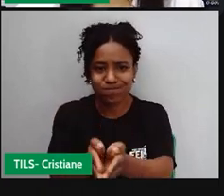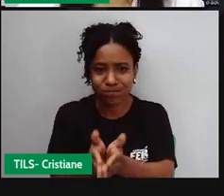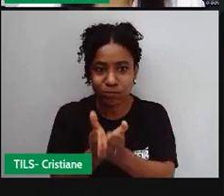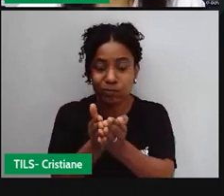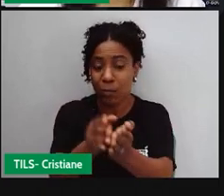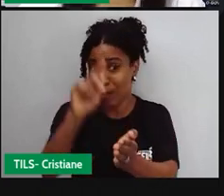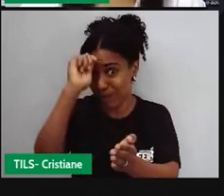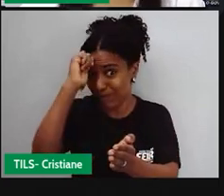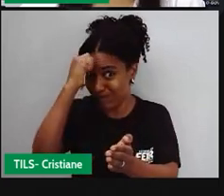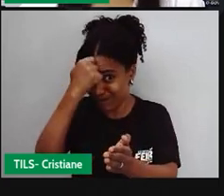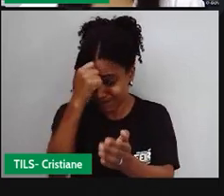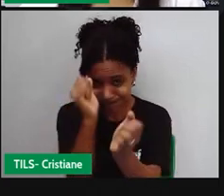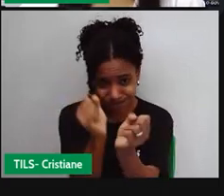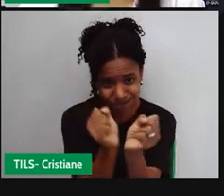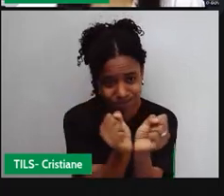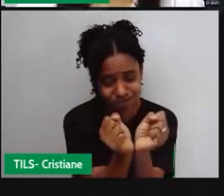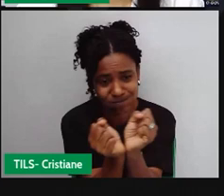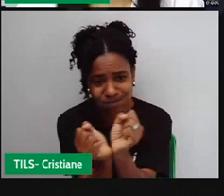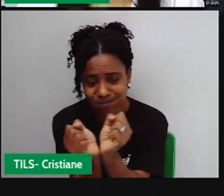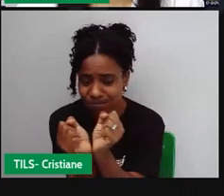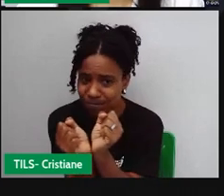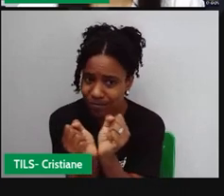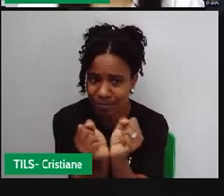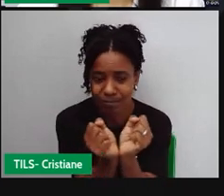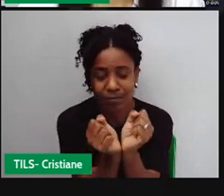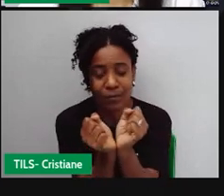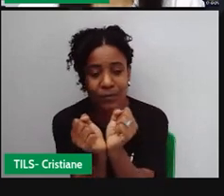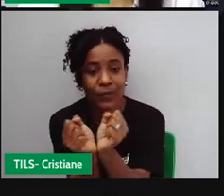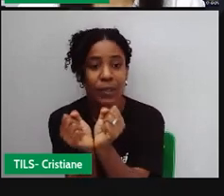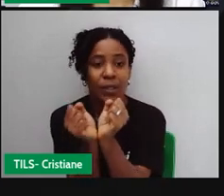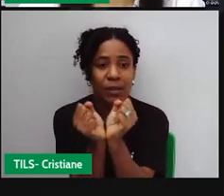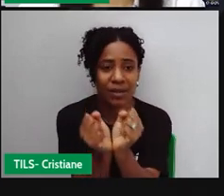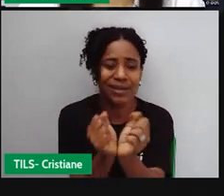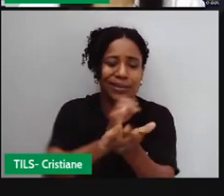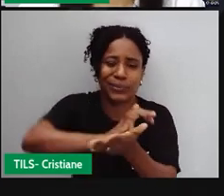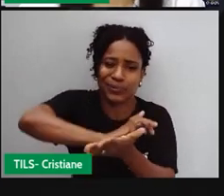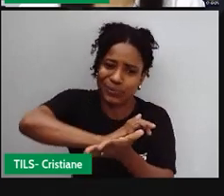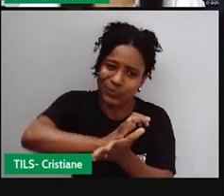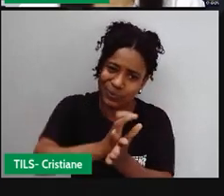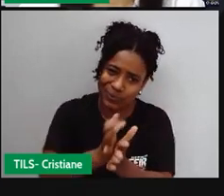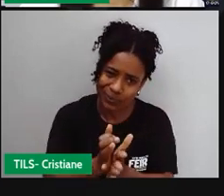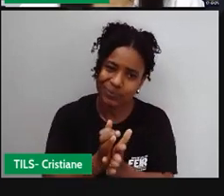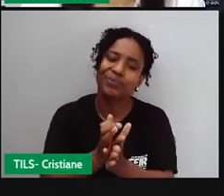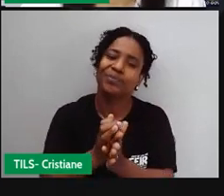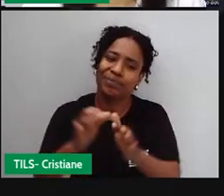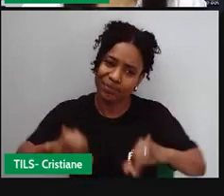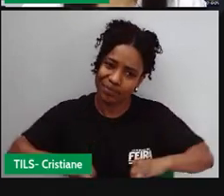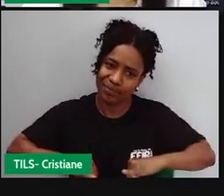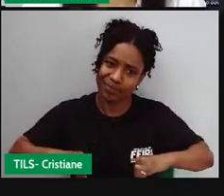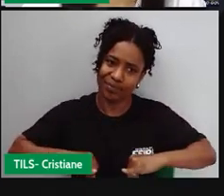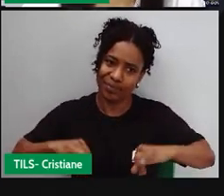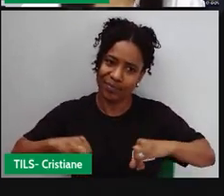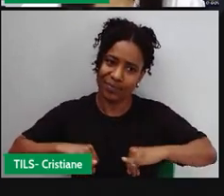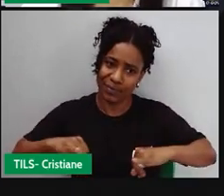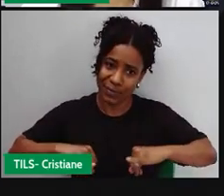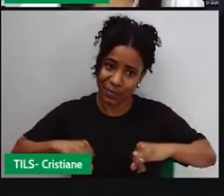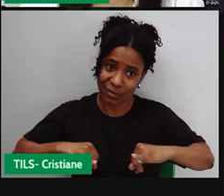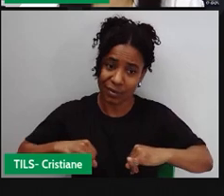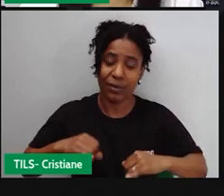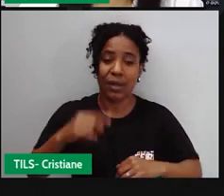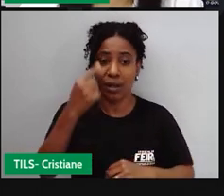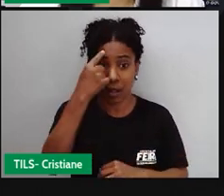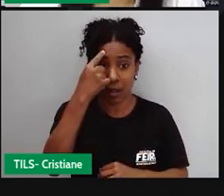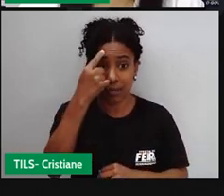muito importante a gente lembrar que os africanos trazidos para o Brasil e também para outros países que eles eram